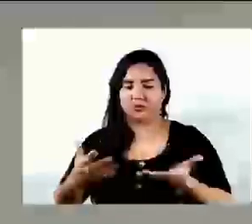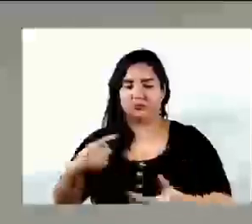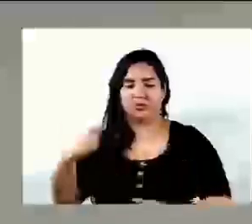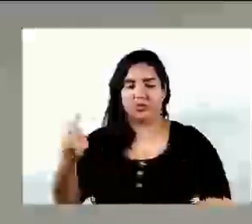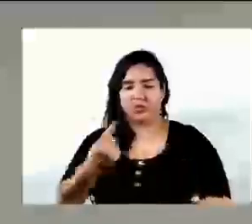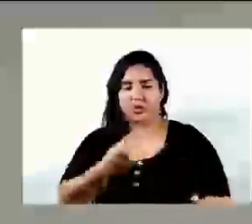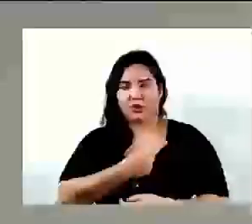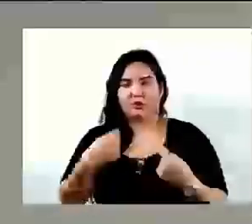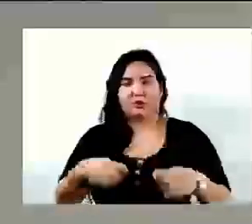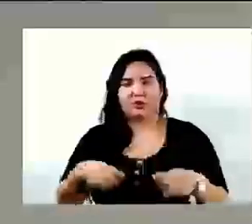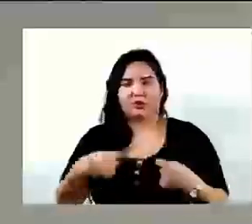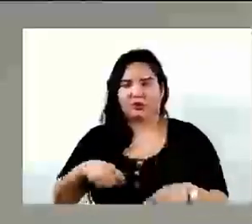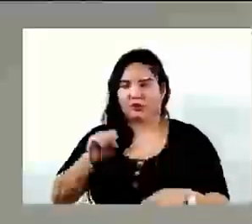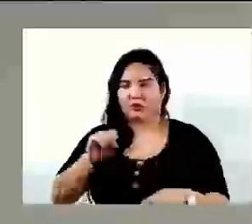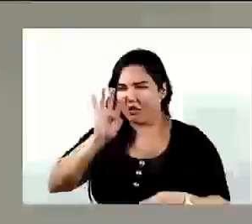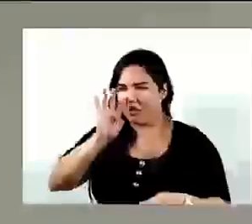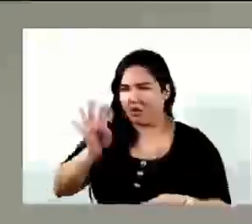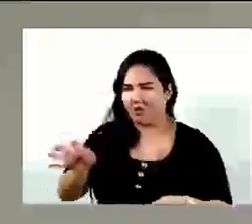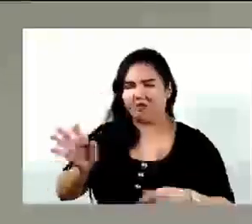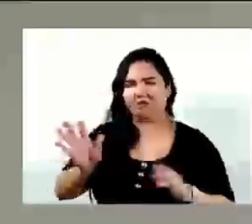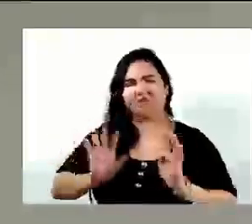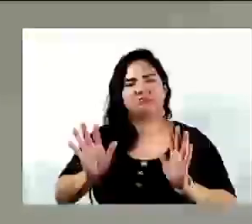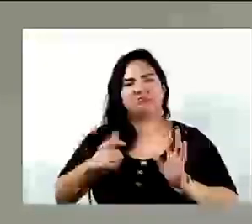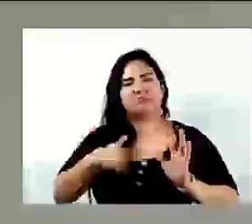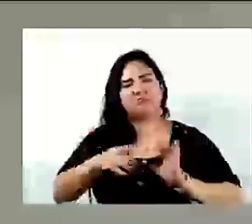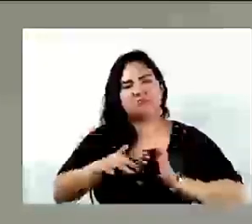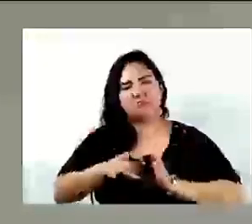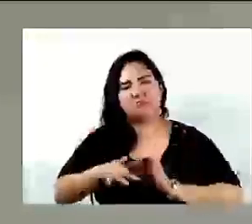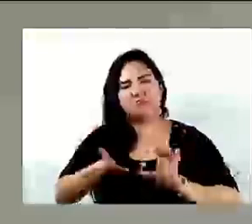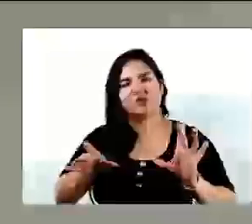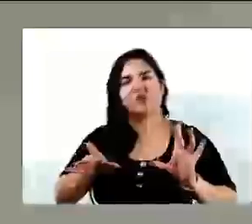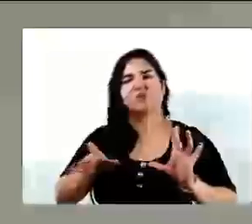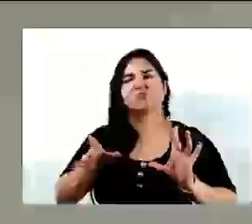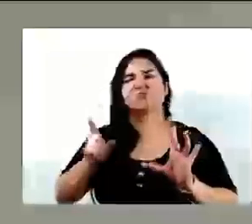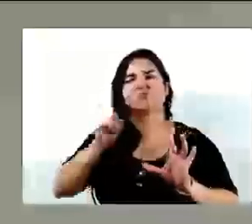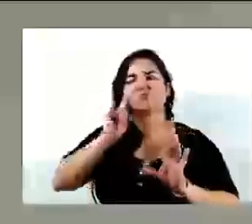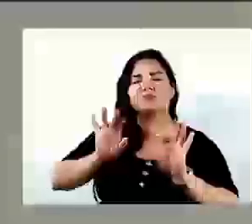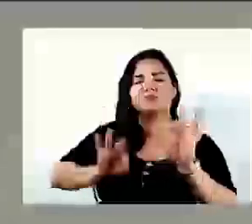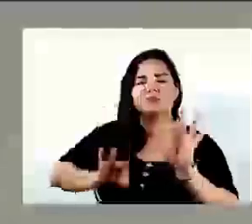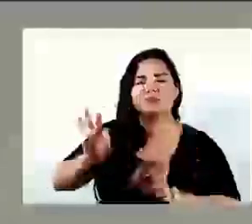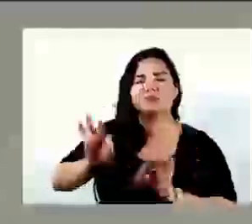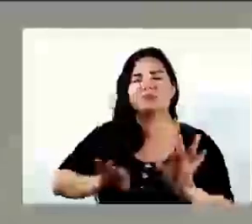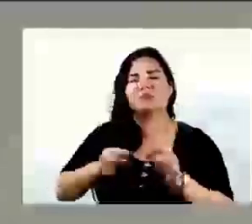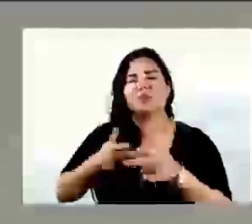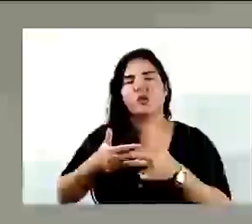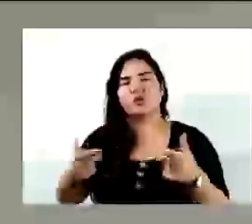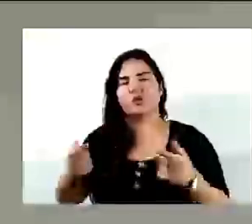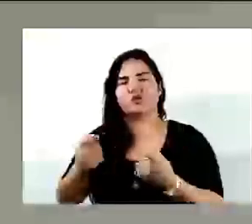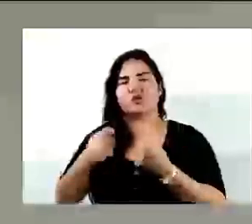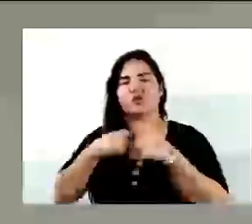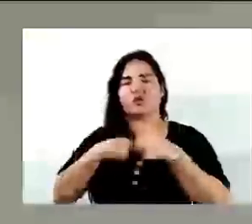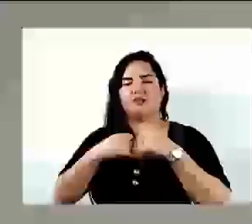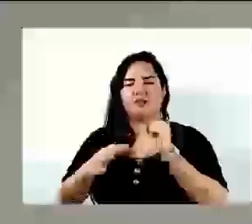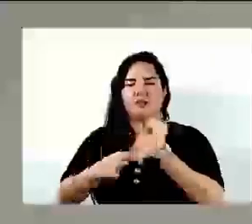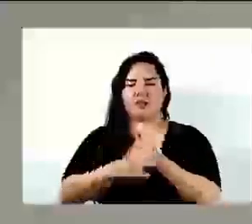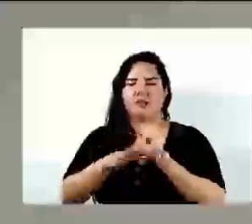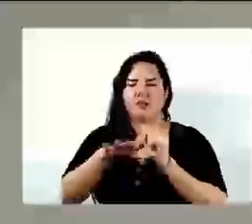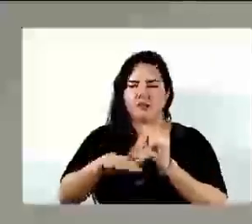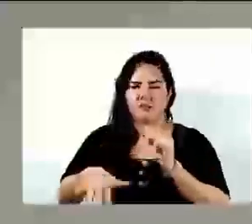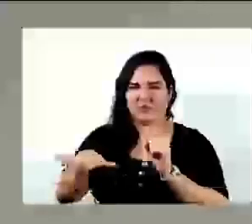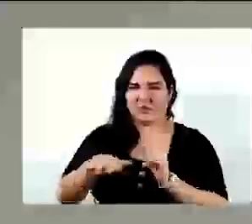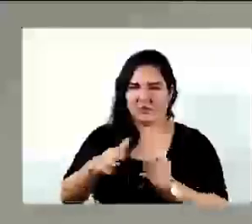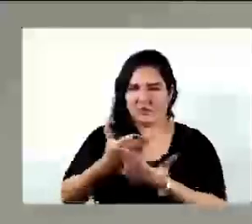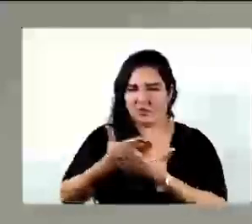jogar a pedra, se colocar à disposição e ver alternativas que, de fato, vão trazer segurança no ambiente escolar. E onde a audiência